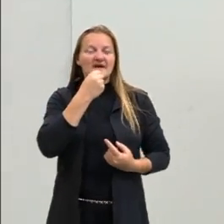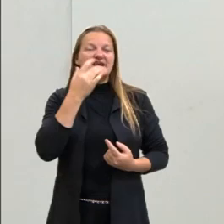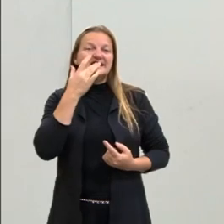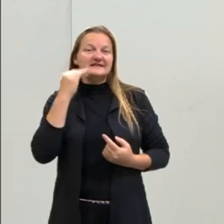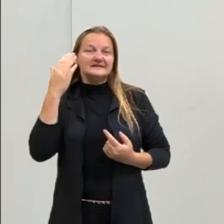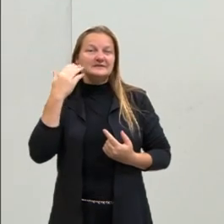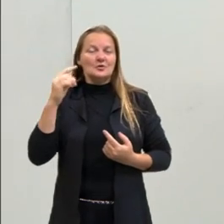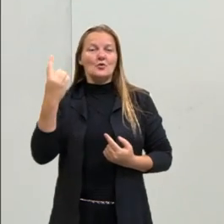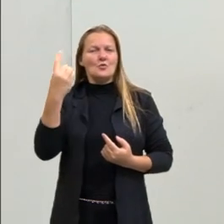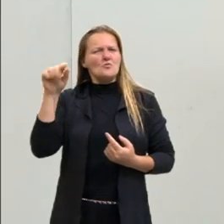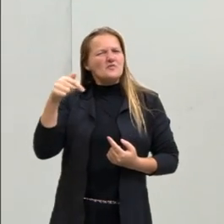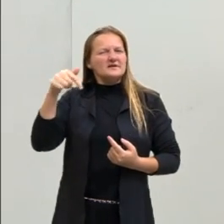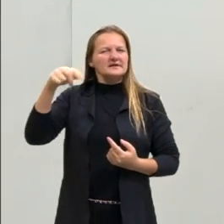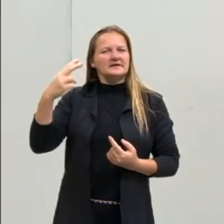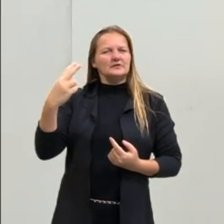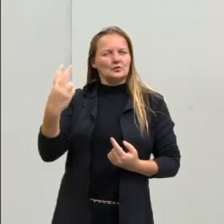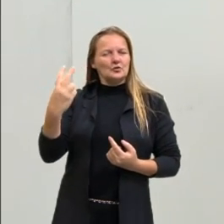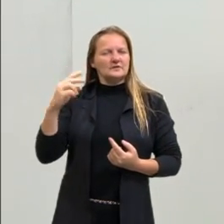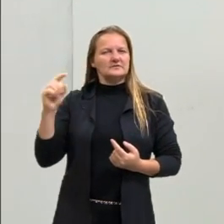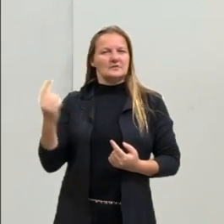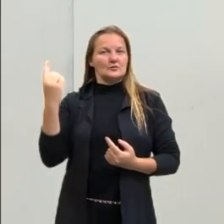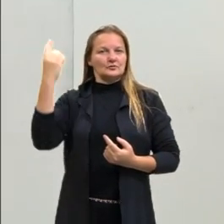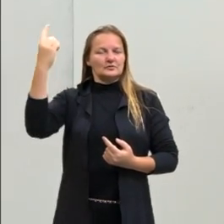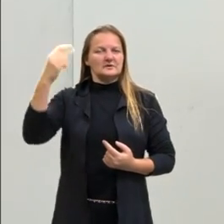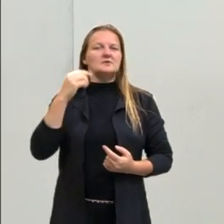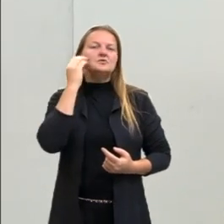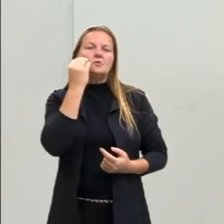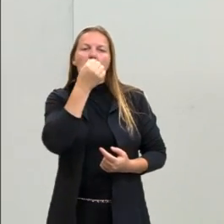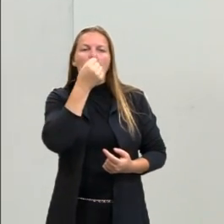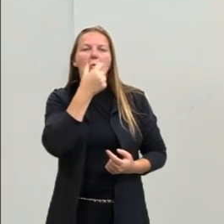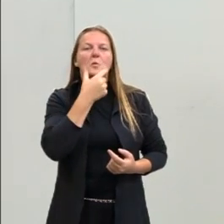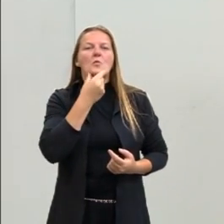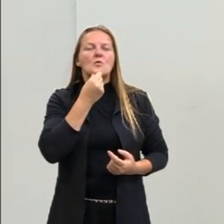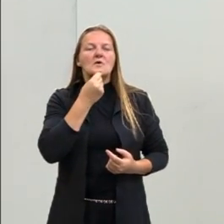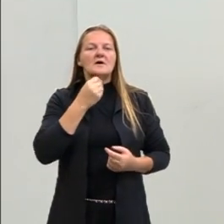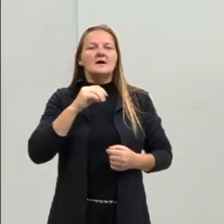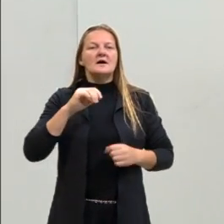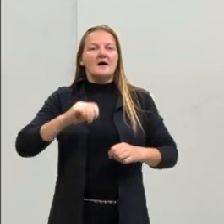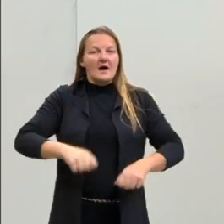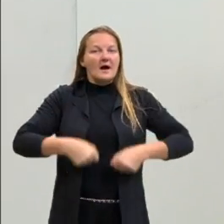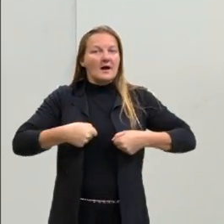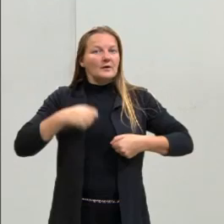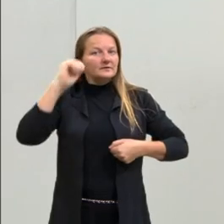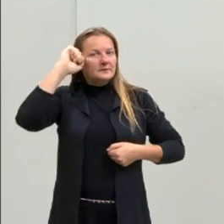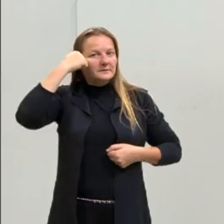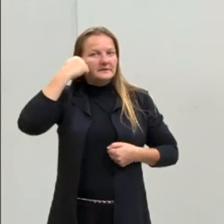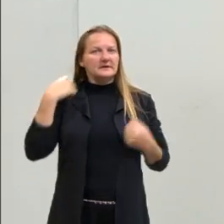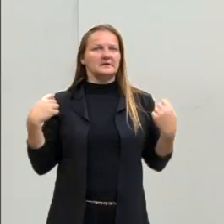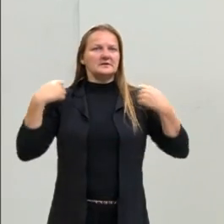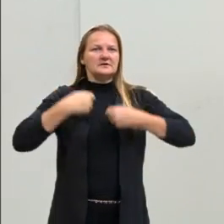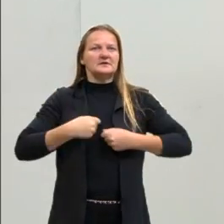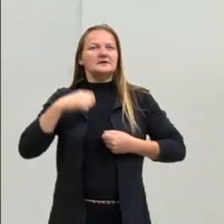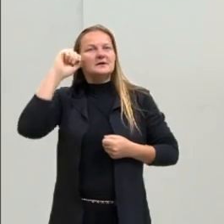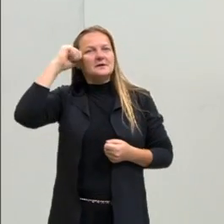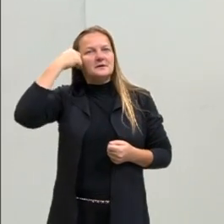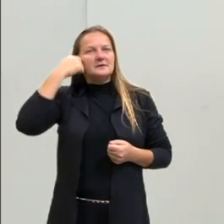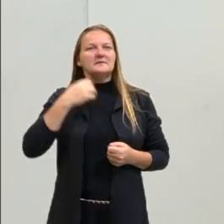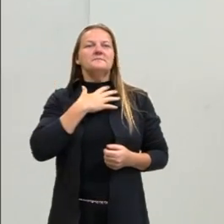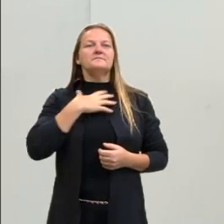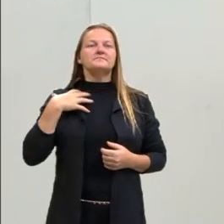1,72m. Uso cavanhaque, estou usando uma calça preta, com uma jaqueta preta,